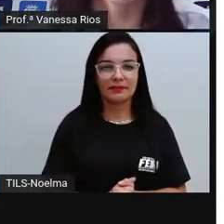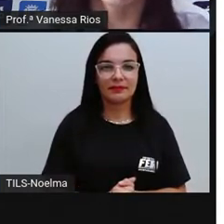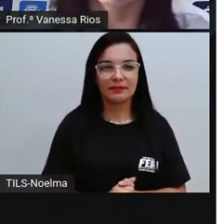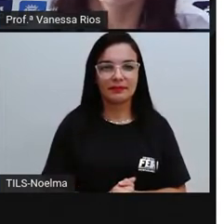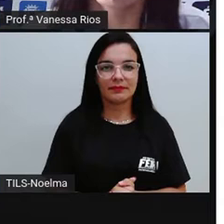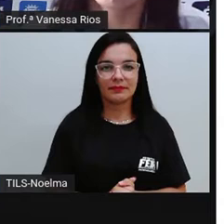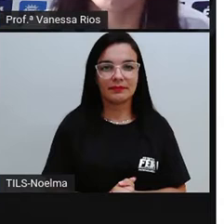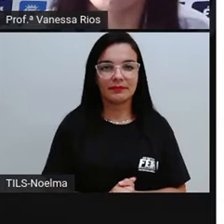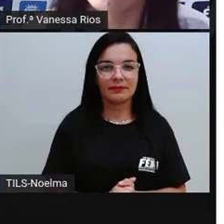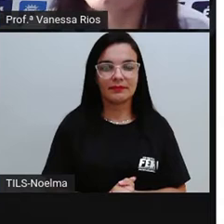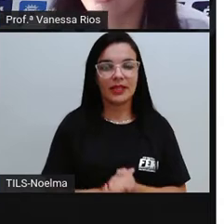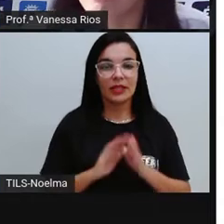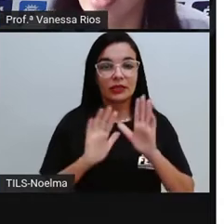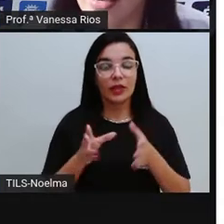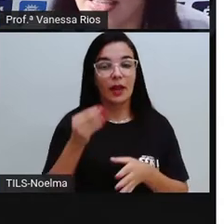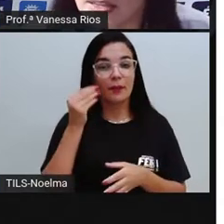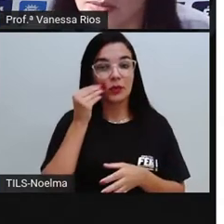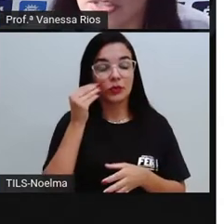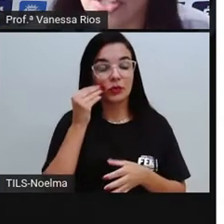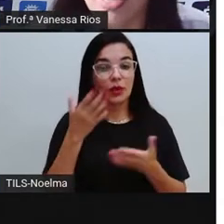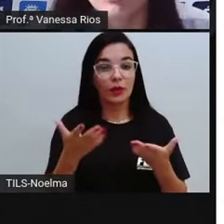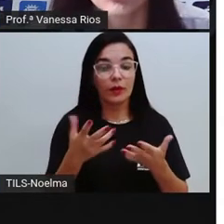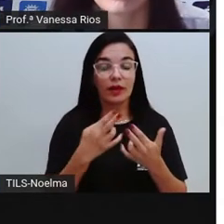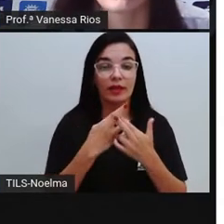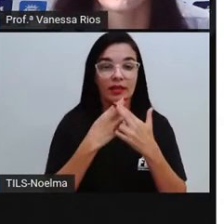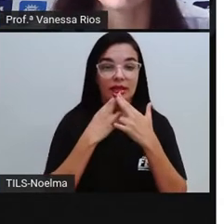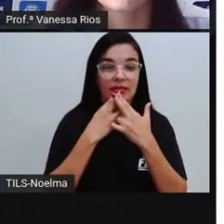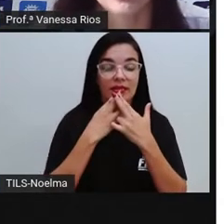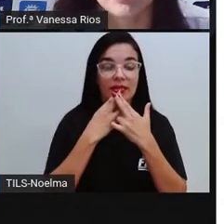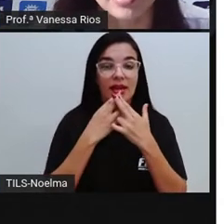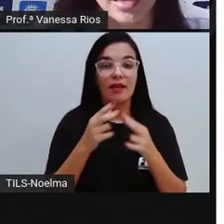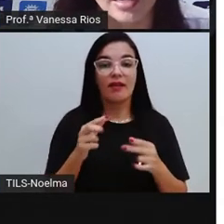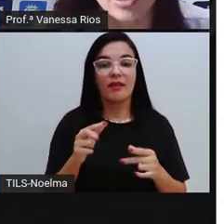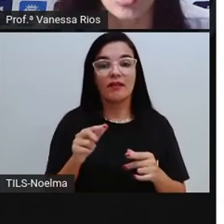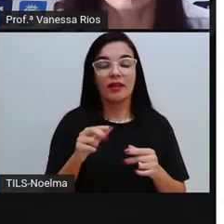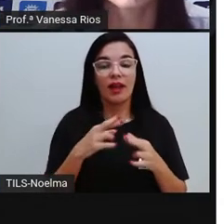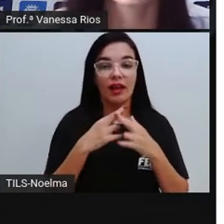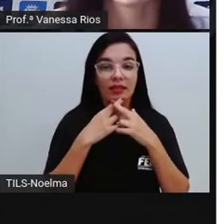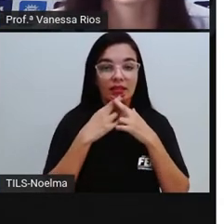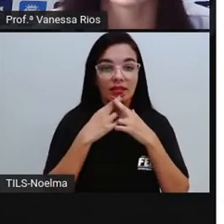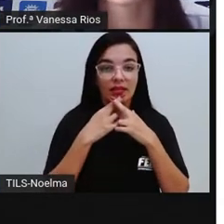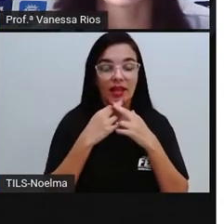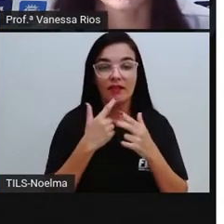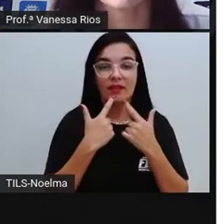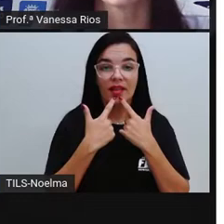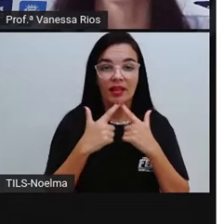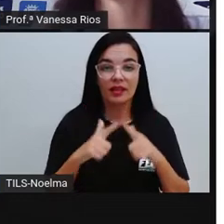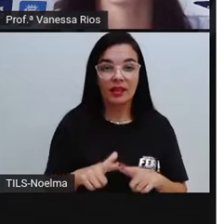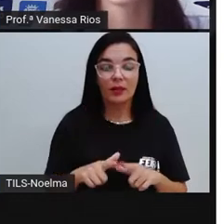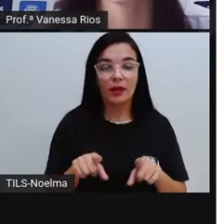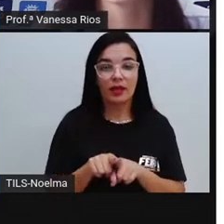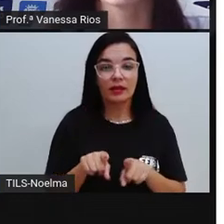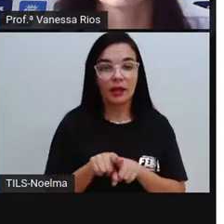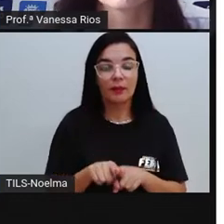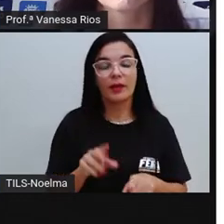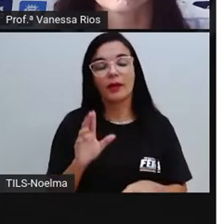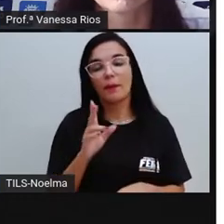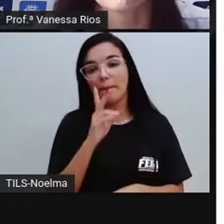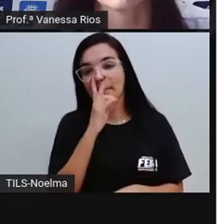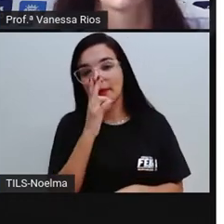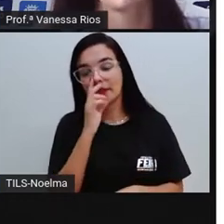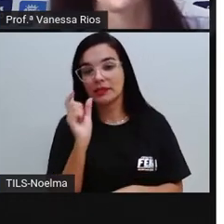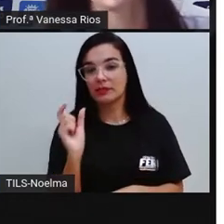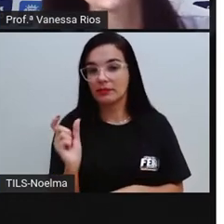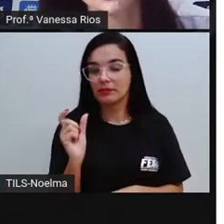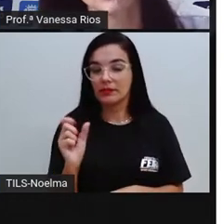já mostrou a vocês agora um trava-línguas, né? Onde a palavra sabiá e outras palavras aí muito parecidas em sua